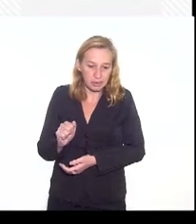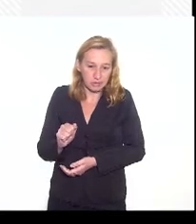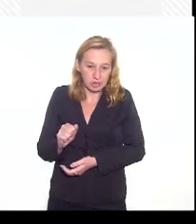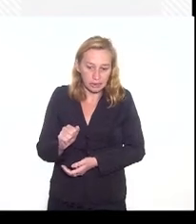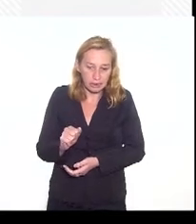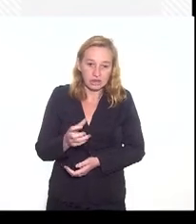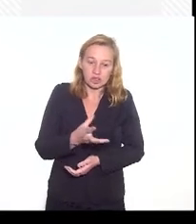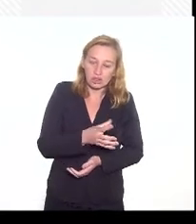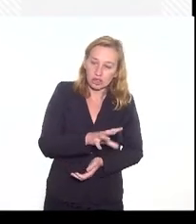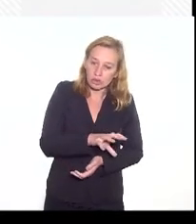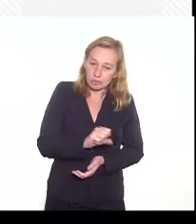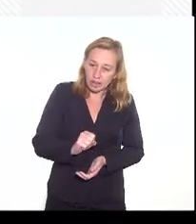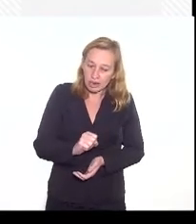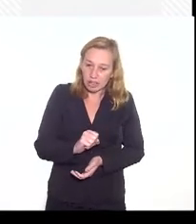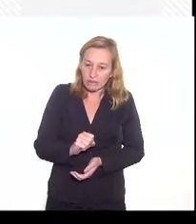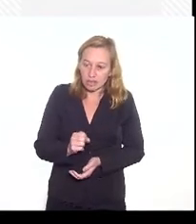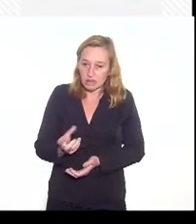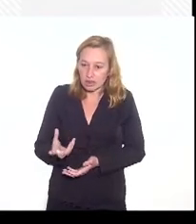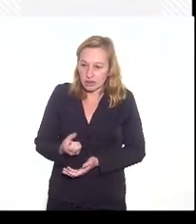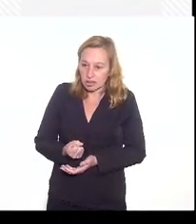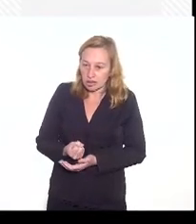invés de receber. Nelson,